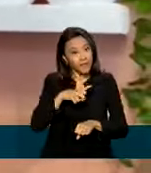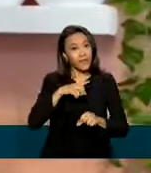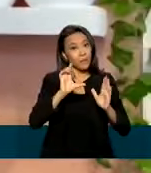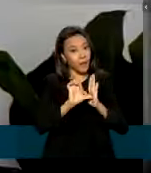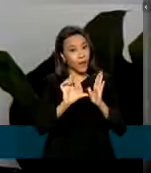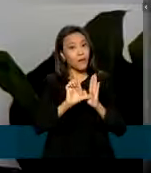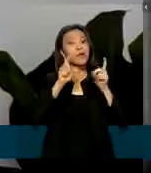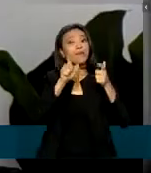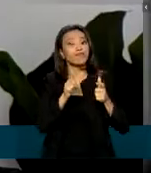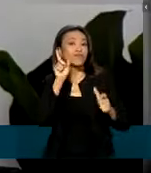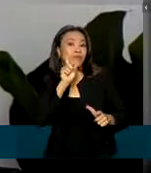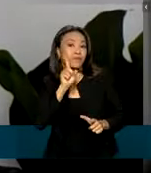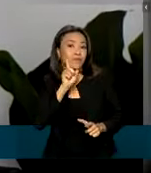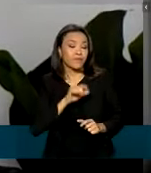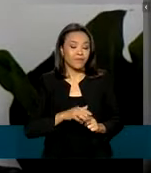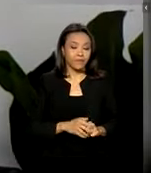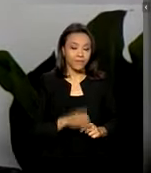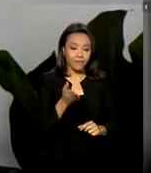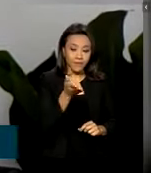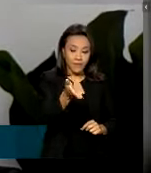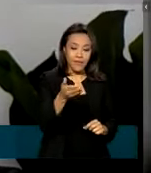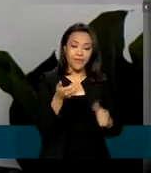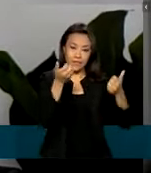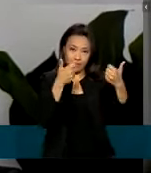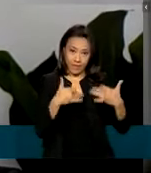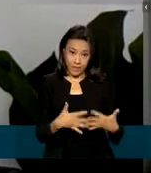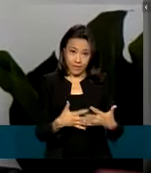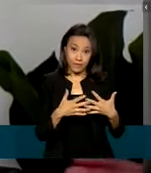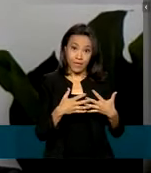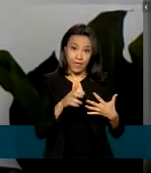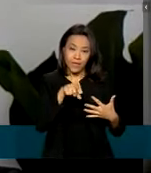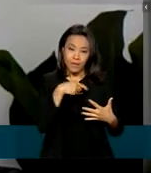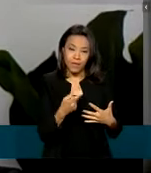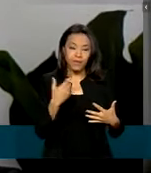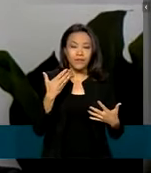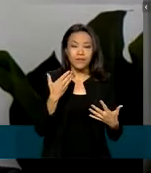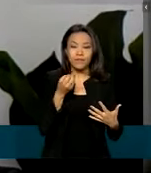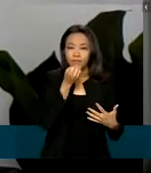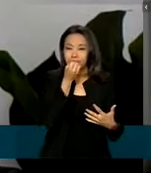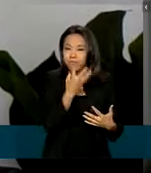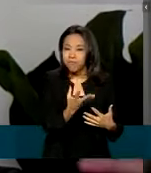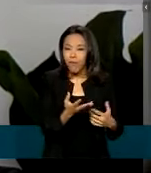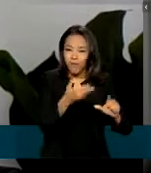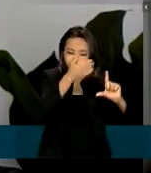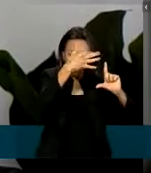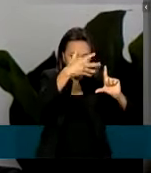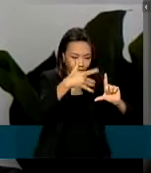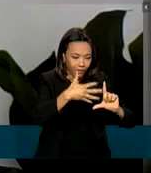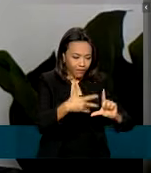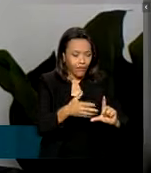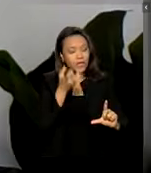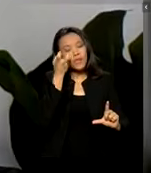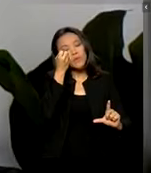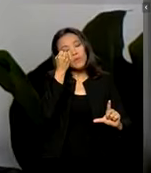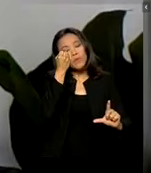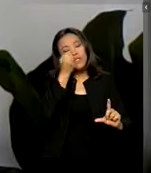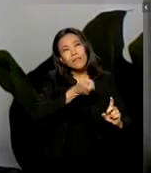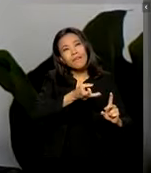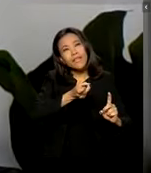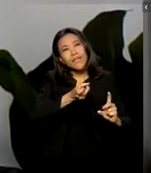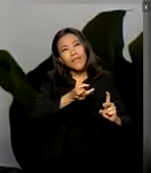Unidos. Depois que você pega aquele sabor de que você vende até dormindo, né?